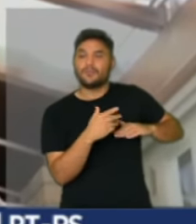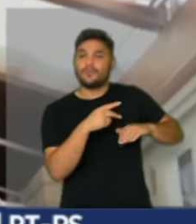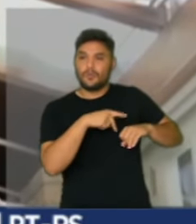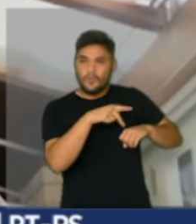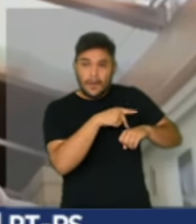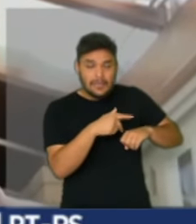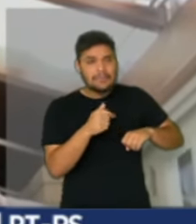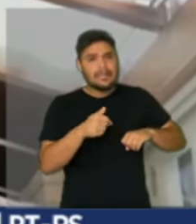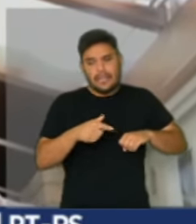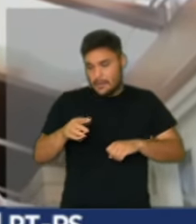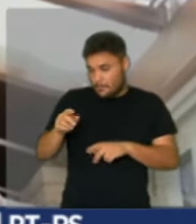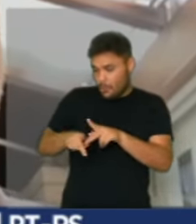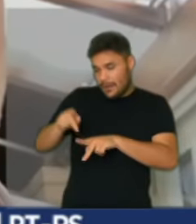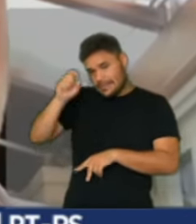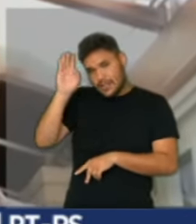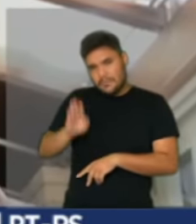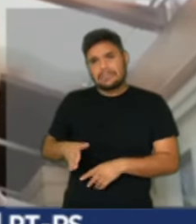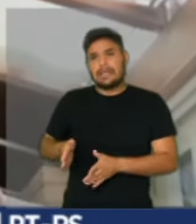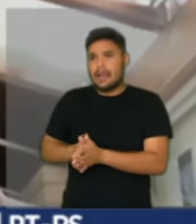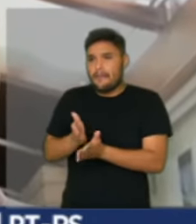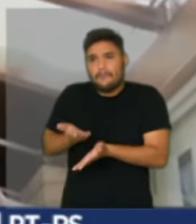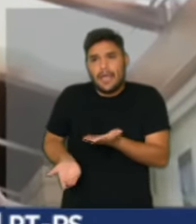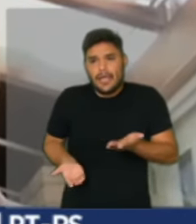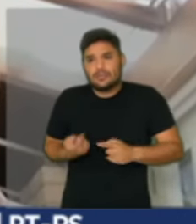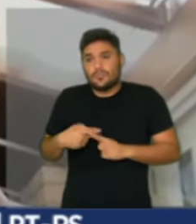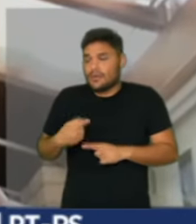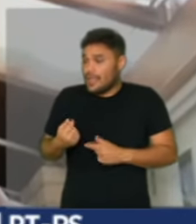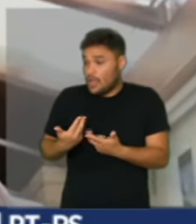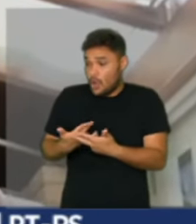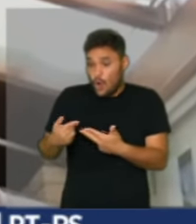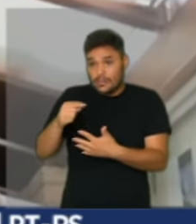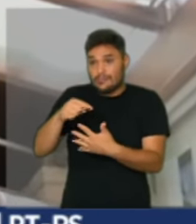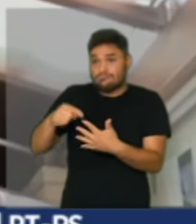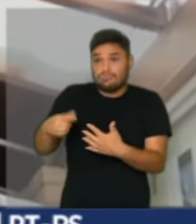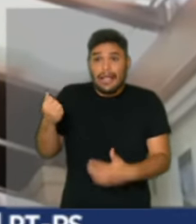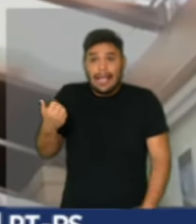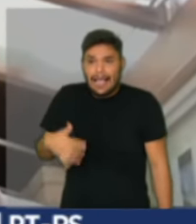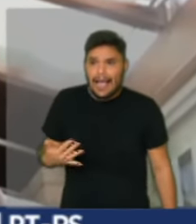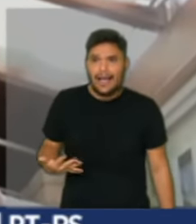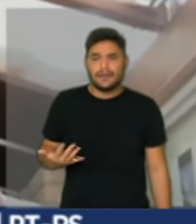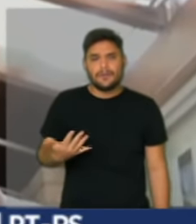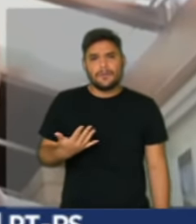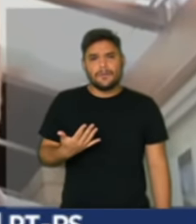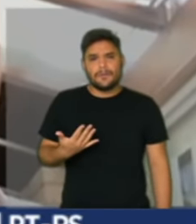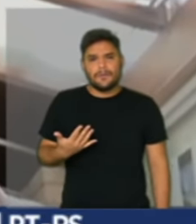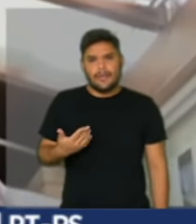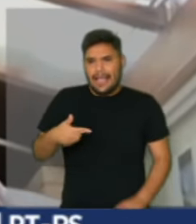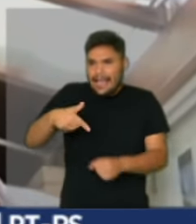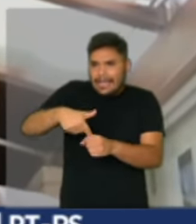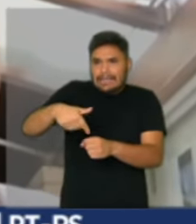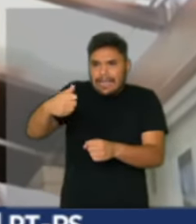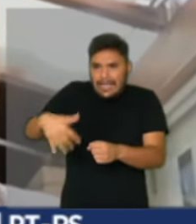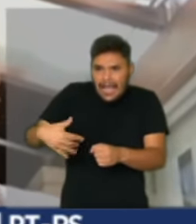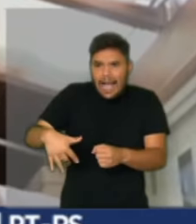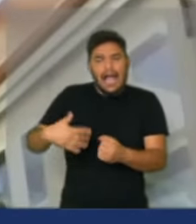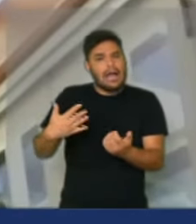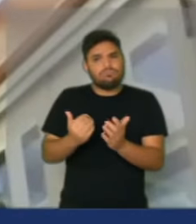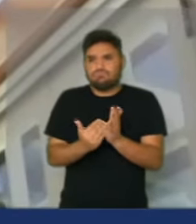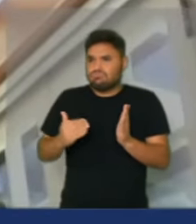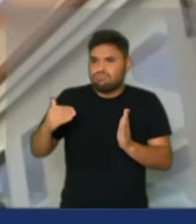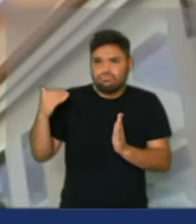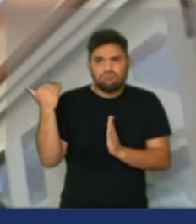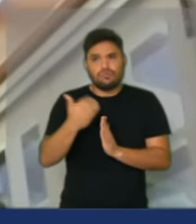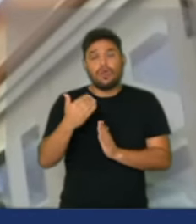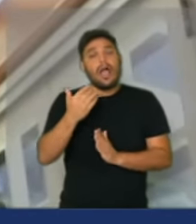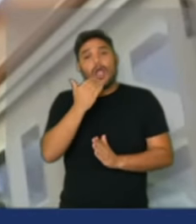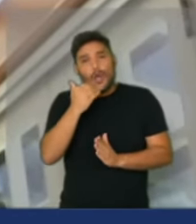os brasileiros que suportam uma enorme inflação, uma explosão de preço de combustíveis, uma explosão do preço dos